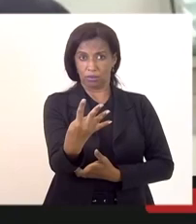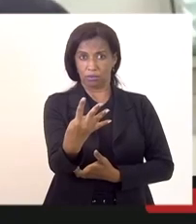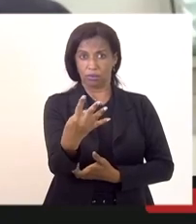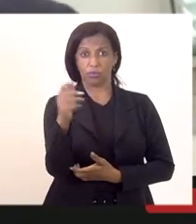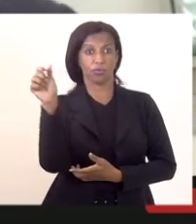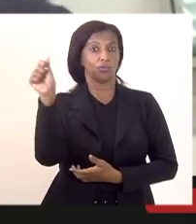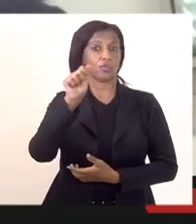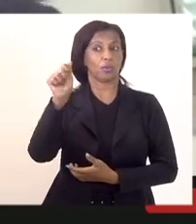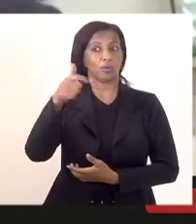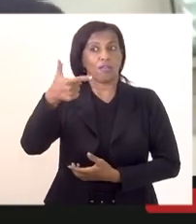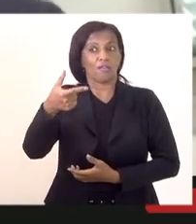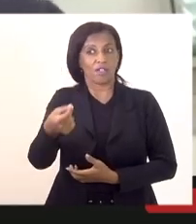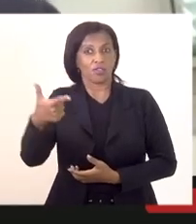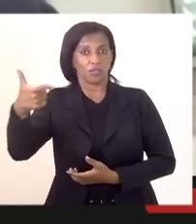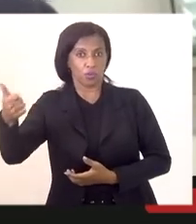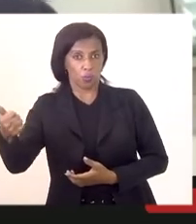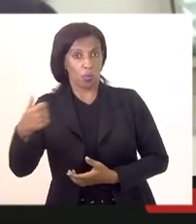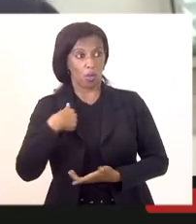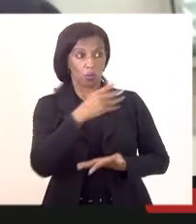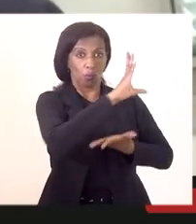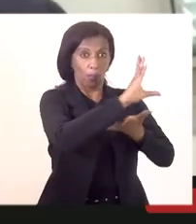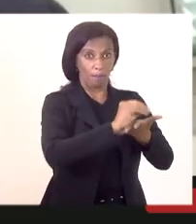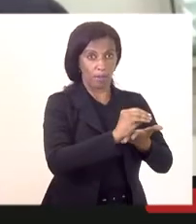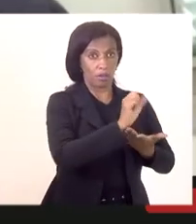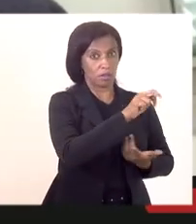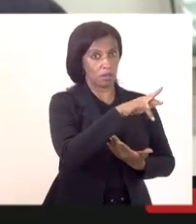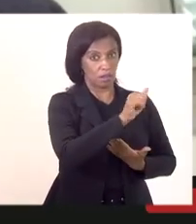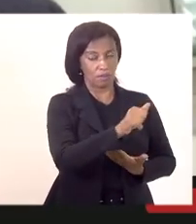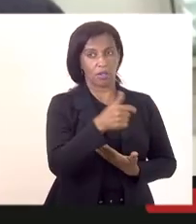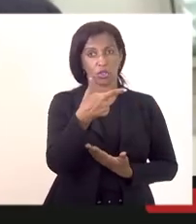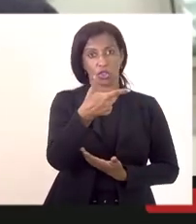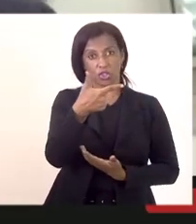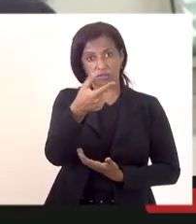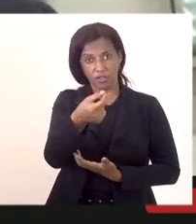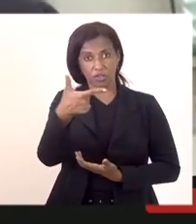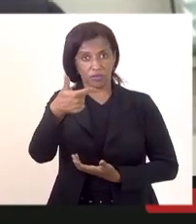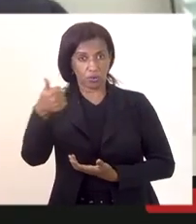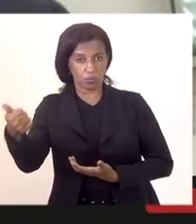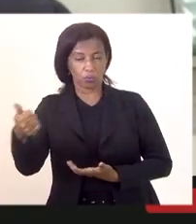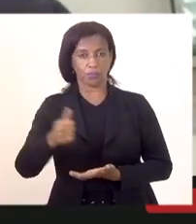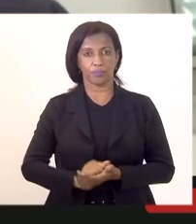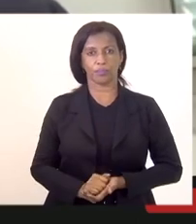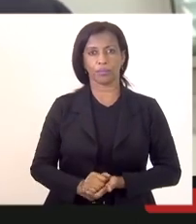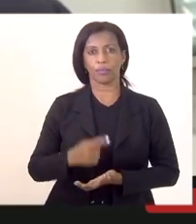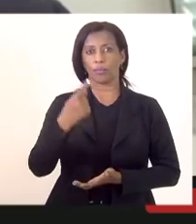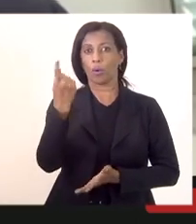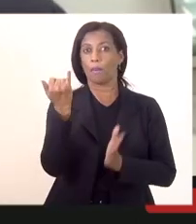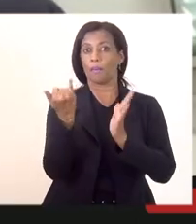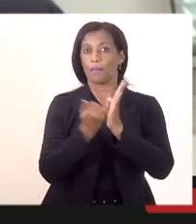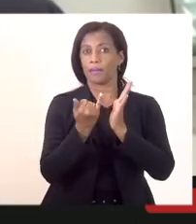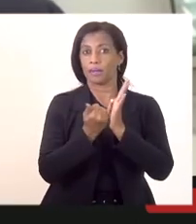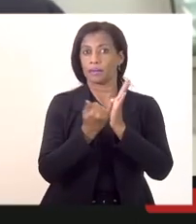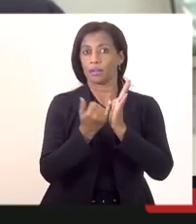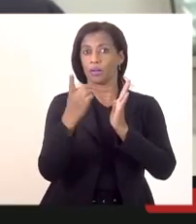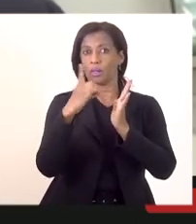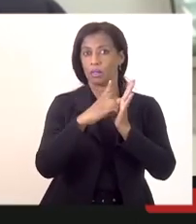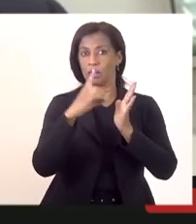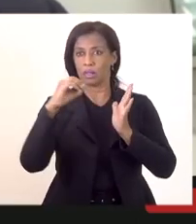na fala do deputado Serafine, tá? No dia 4 de agosto de 2021, houve uma publicação no Diário Oficial da